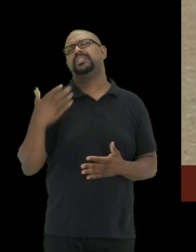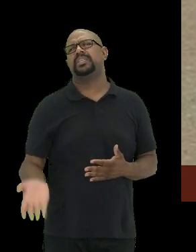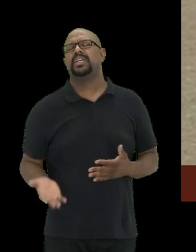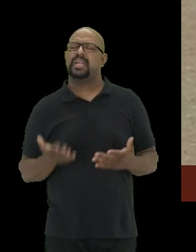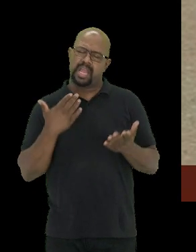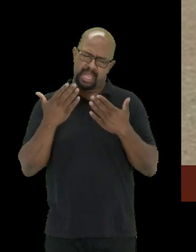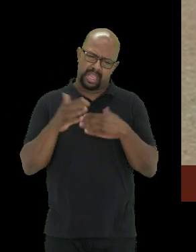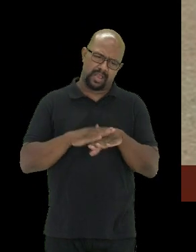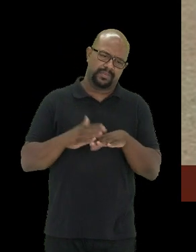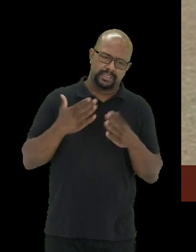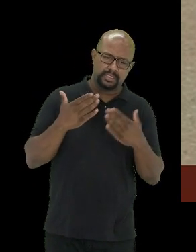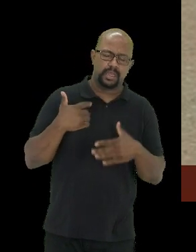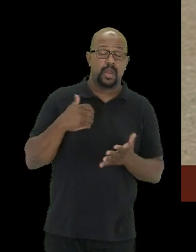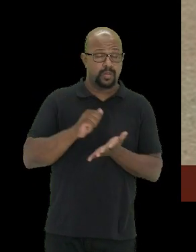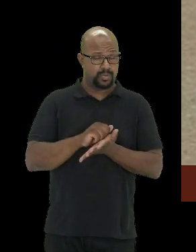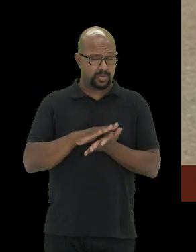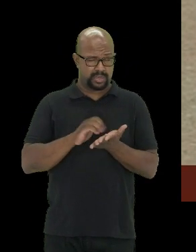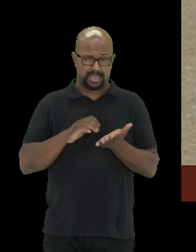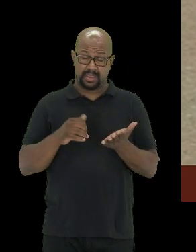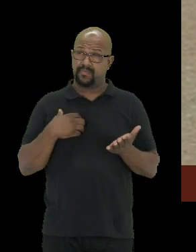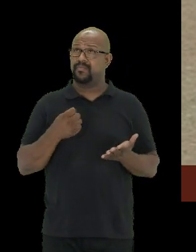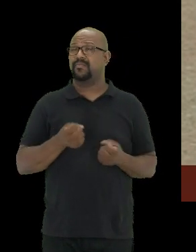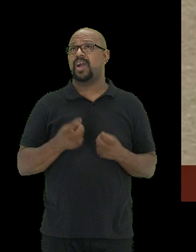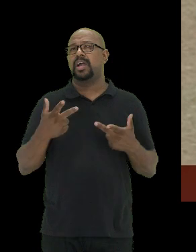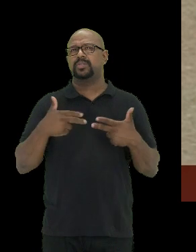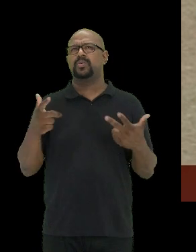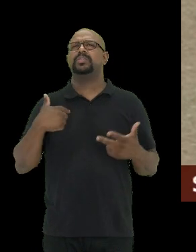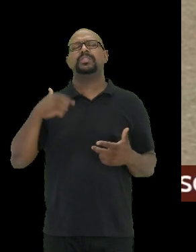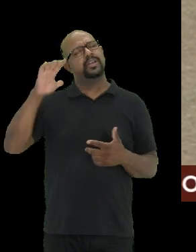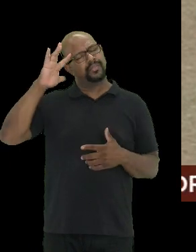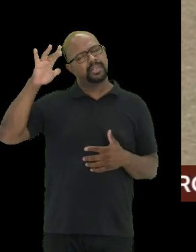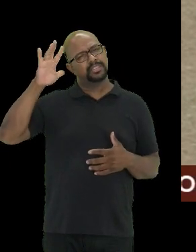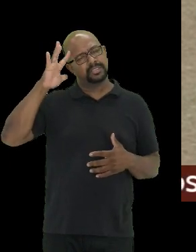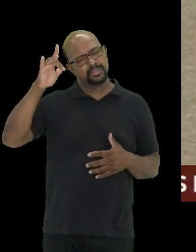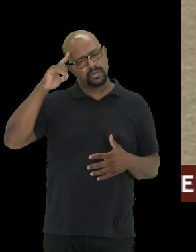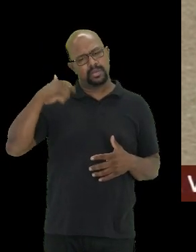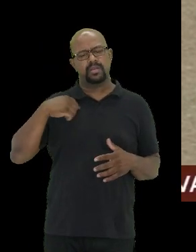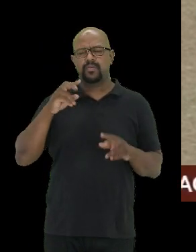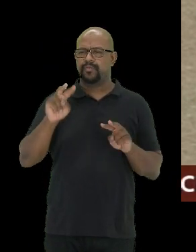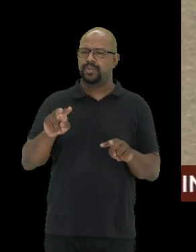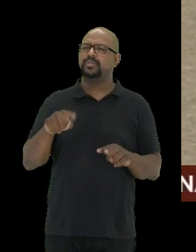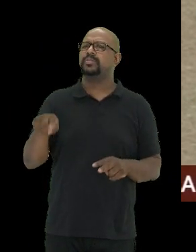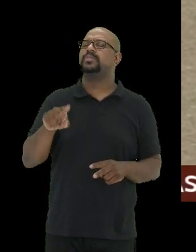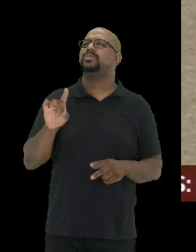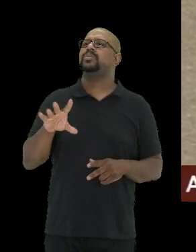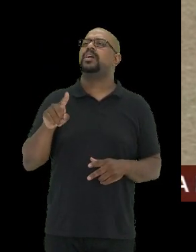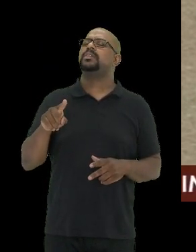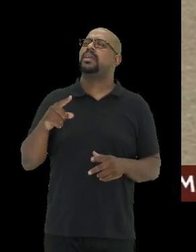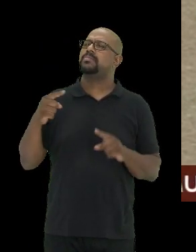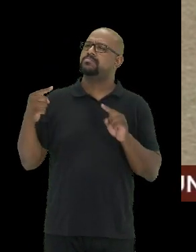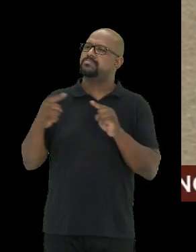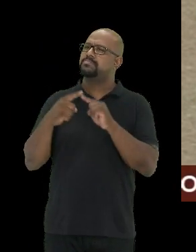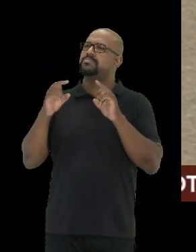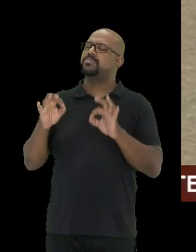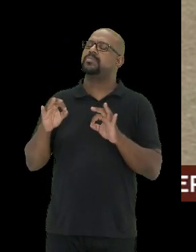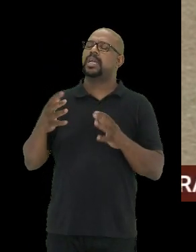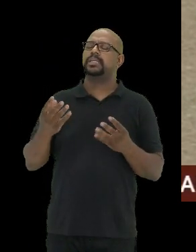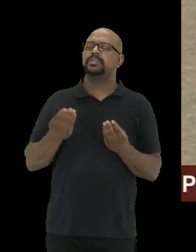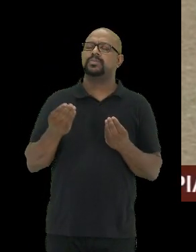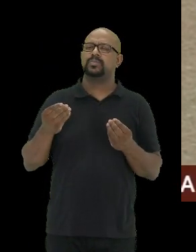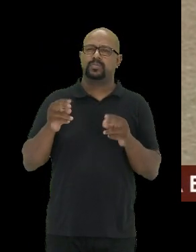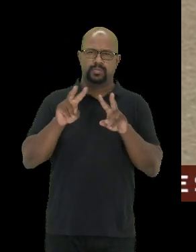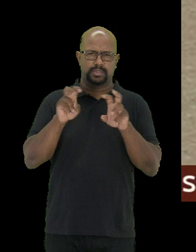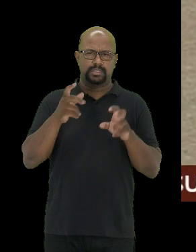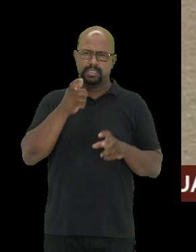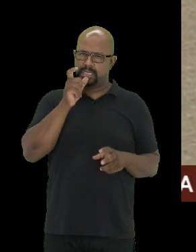conversando. E eu anotei uma série de coisas aqui em termos de reflexão. Eu vejo não só da pertinência, e um termo